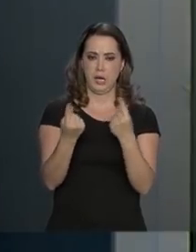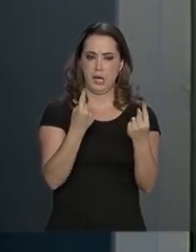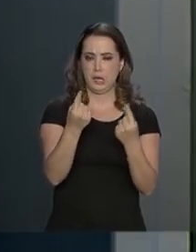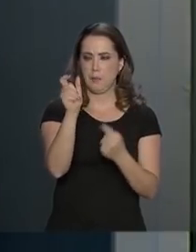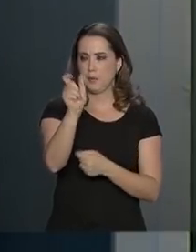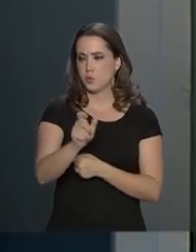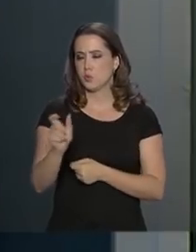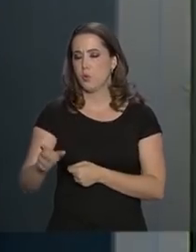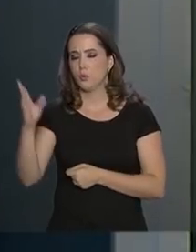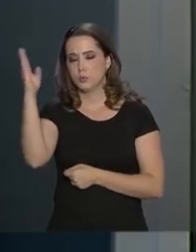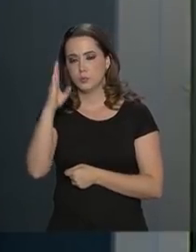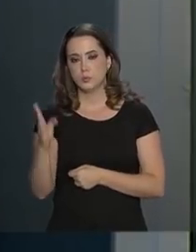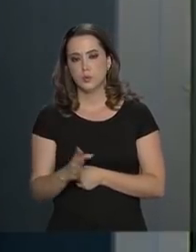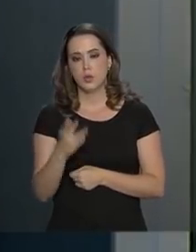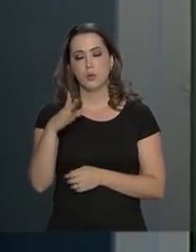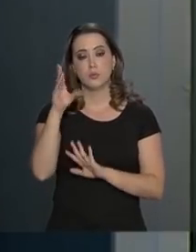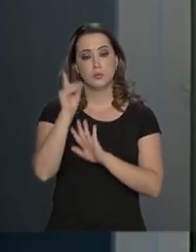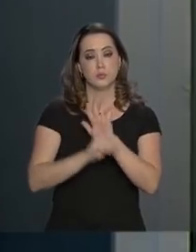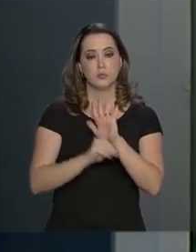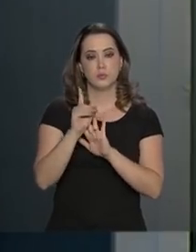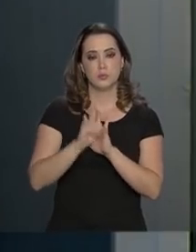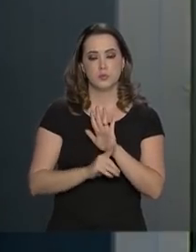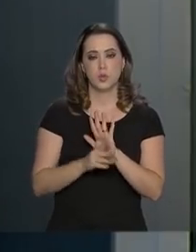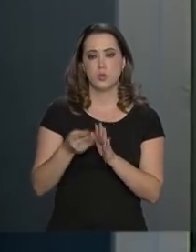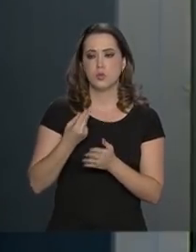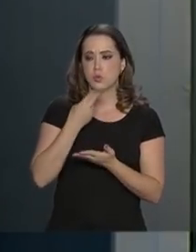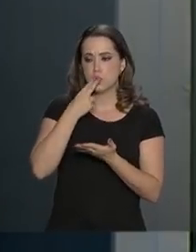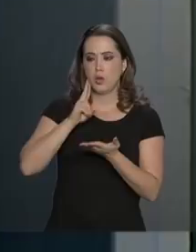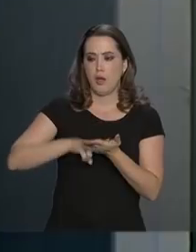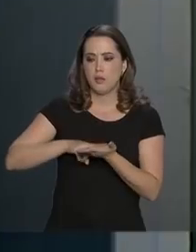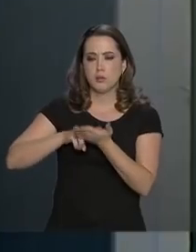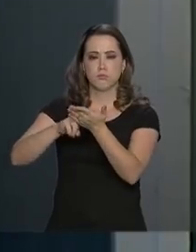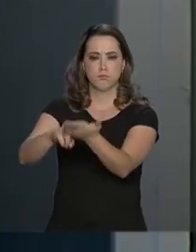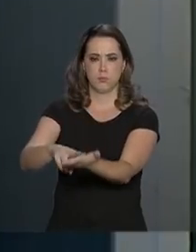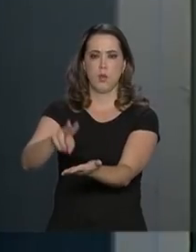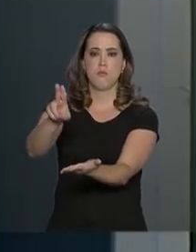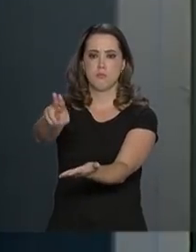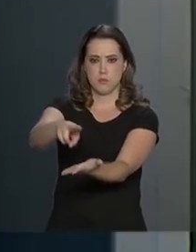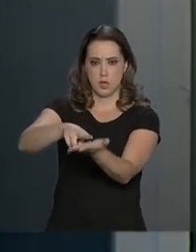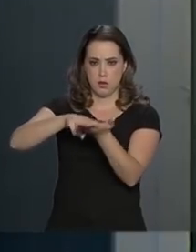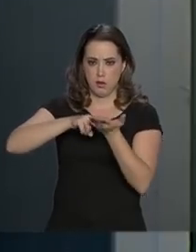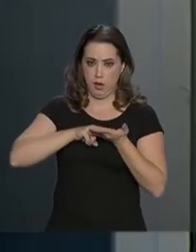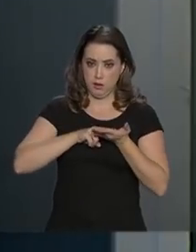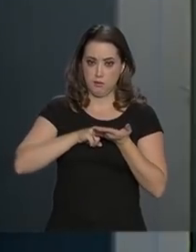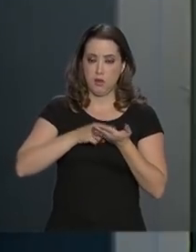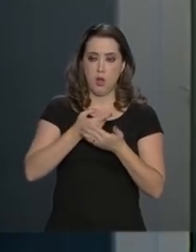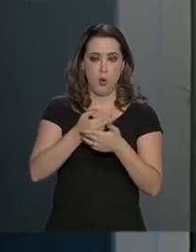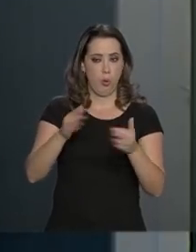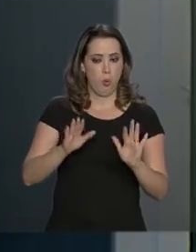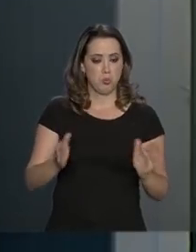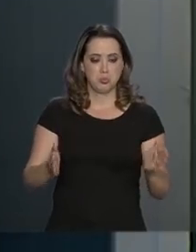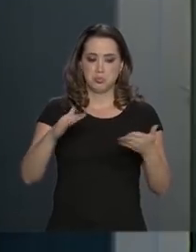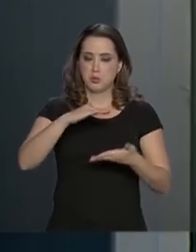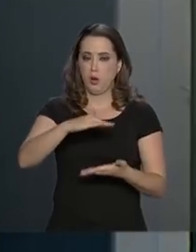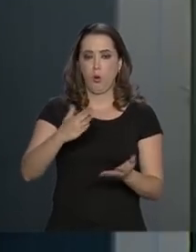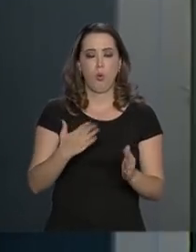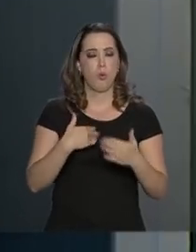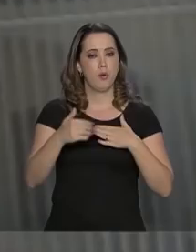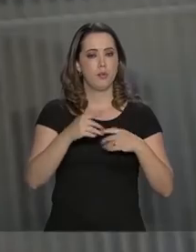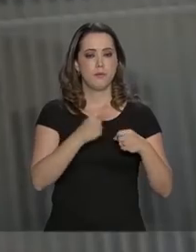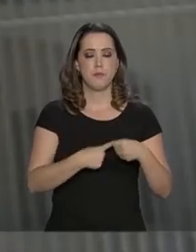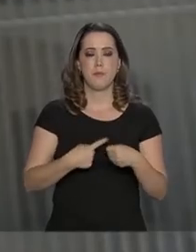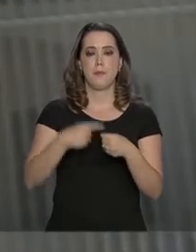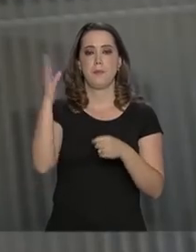cidadão brasileiro o direito de enviar e receber cartas e encomendas em qualquer cidade do